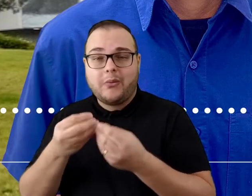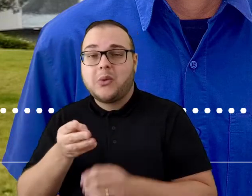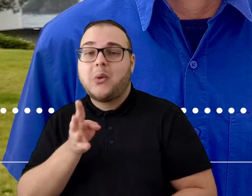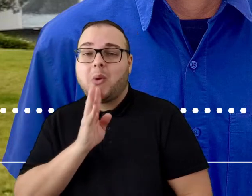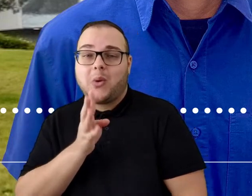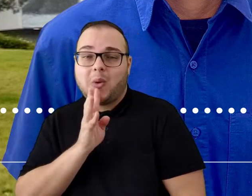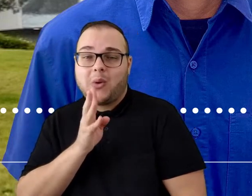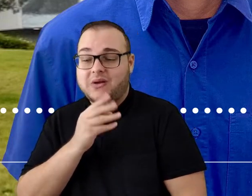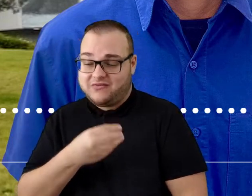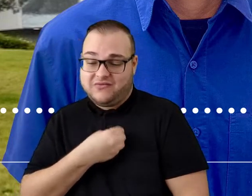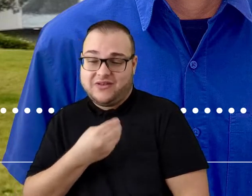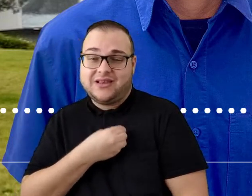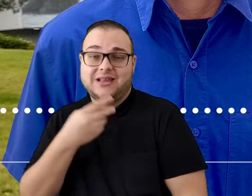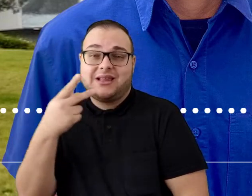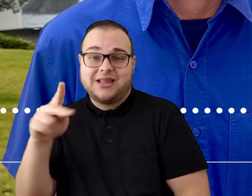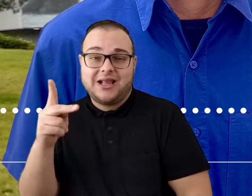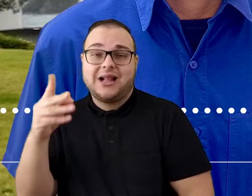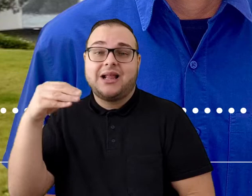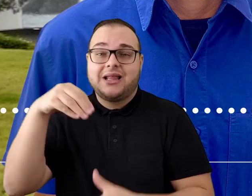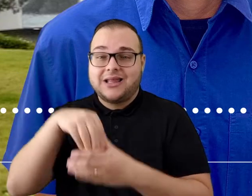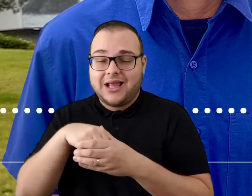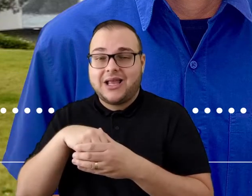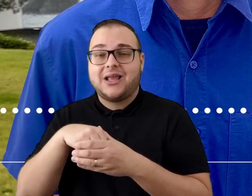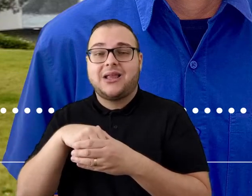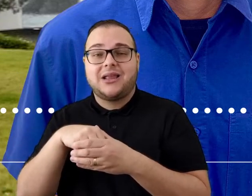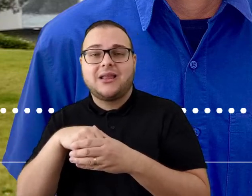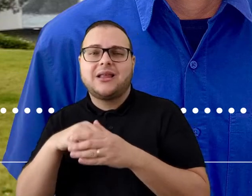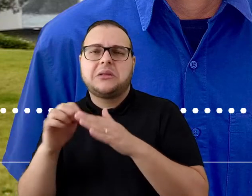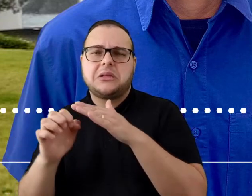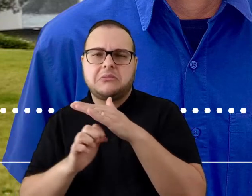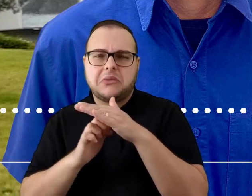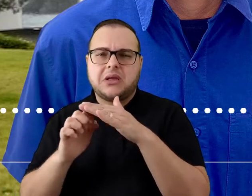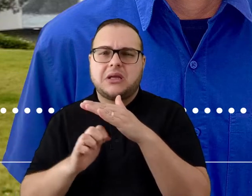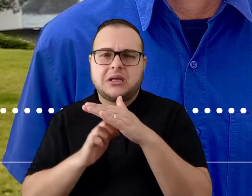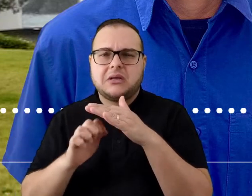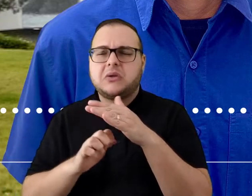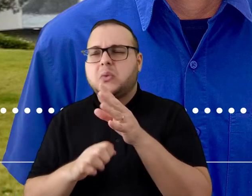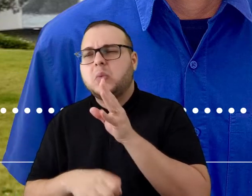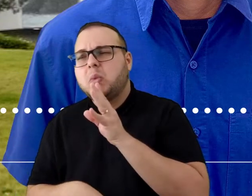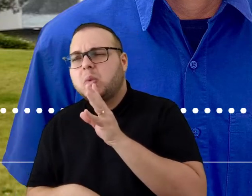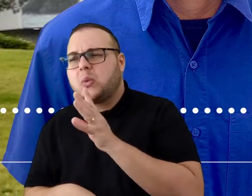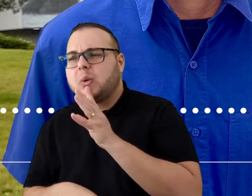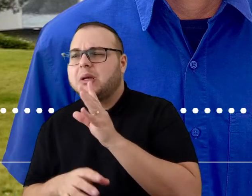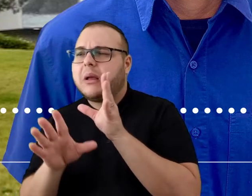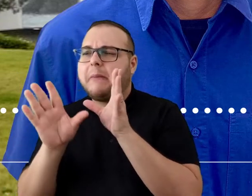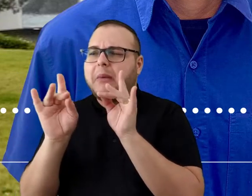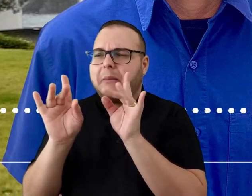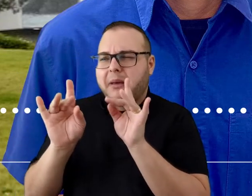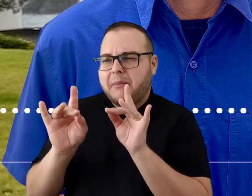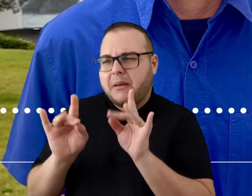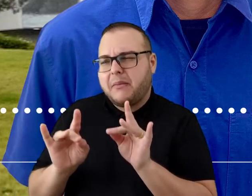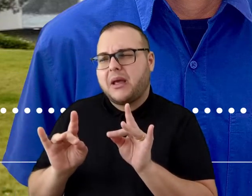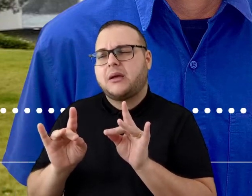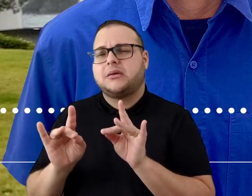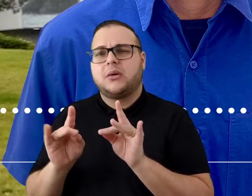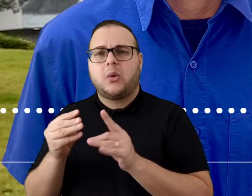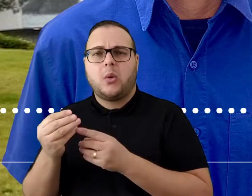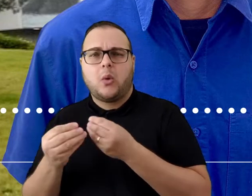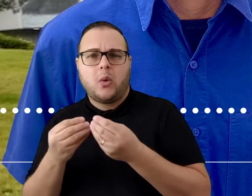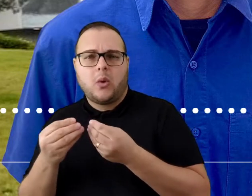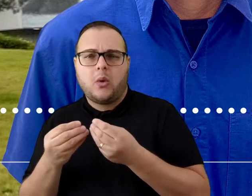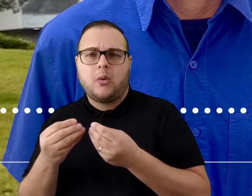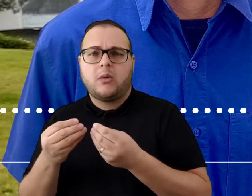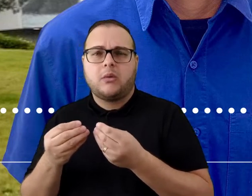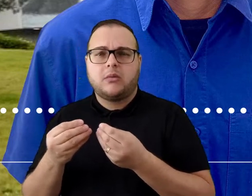você... 30 anos da sua vida dentro de uma organização, dentro de uma empresa. Então não tem como você não...